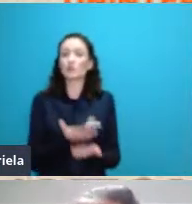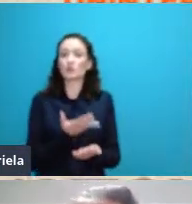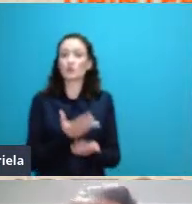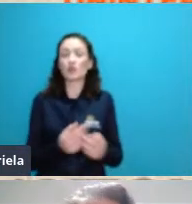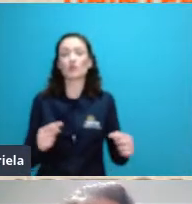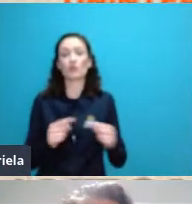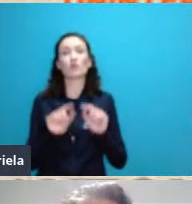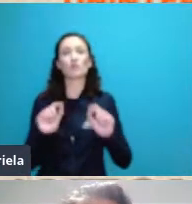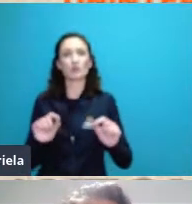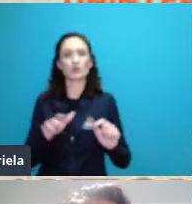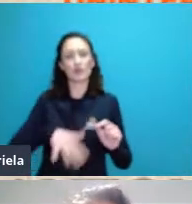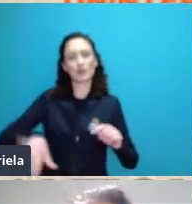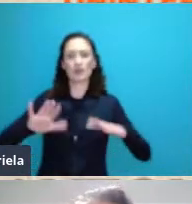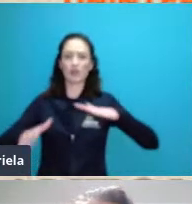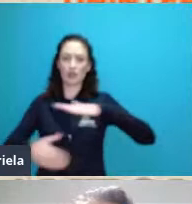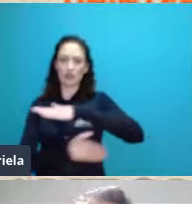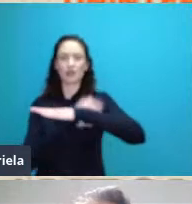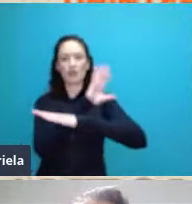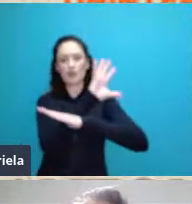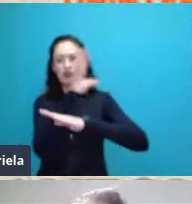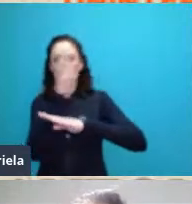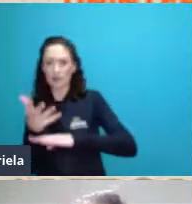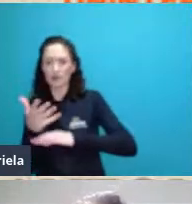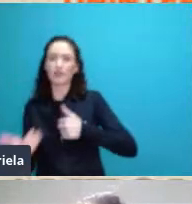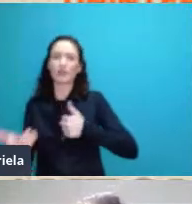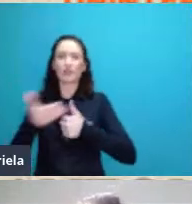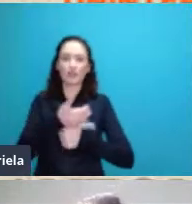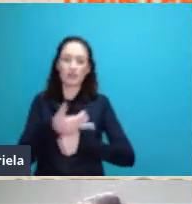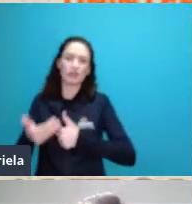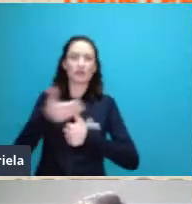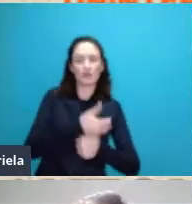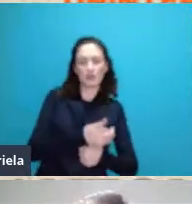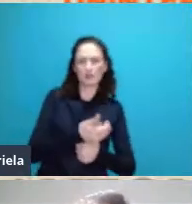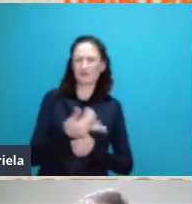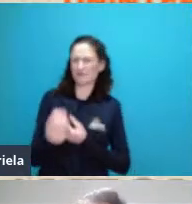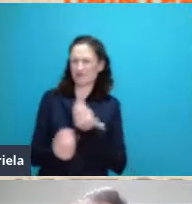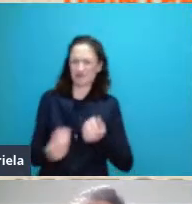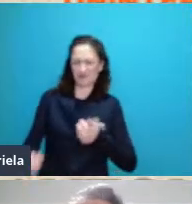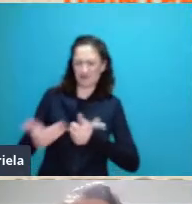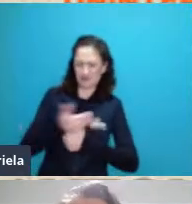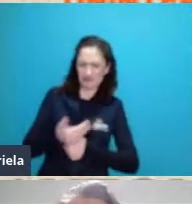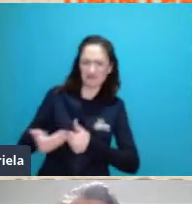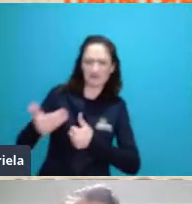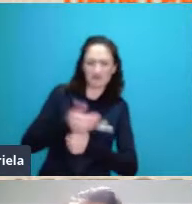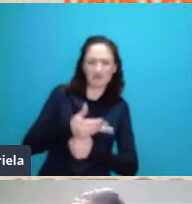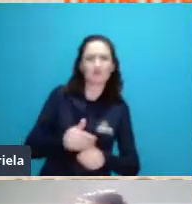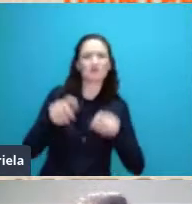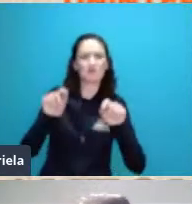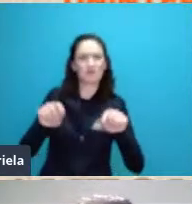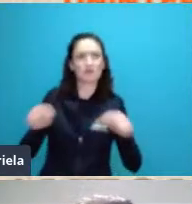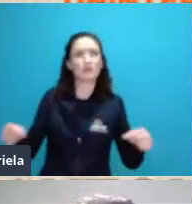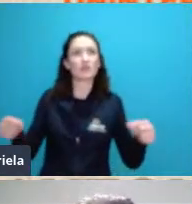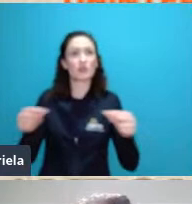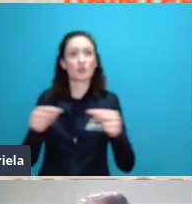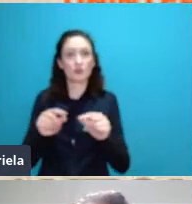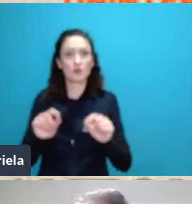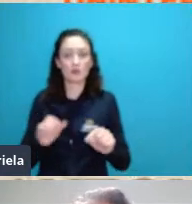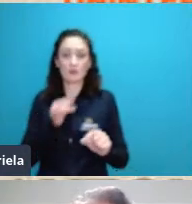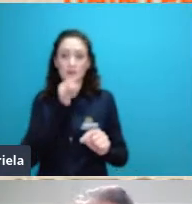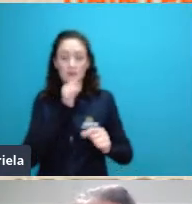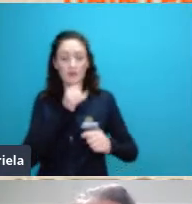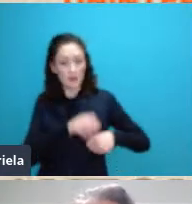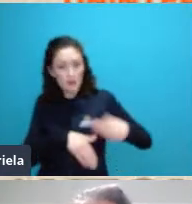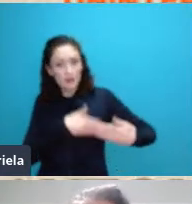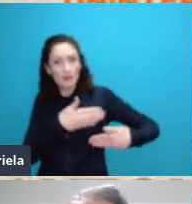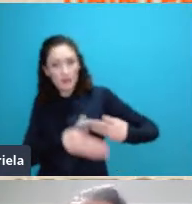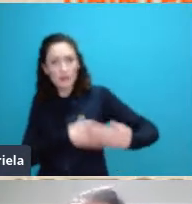ecológica a sucessão ecológica é a mudança que acontece no ecossistema ao longo do tempo então se nós partirmos